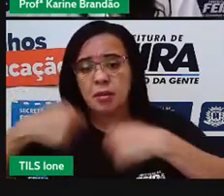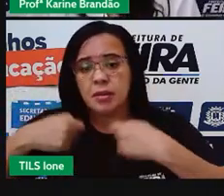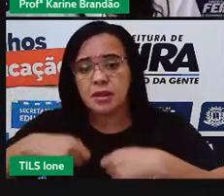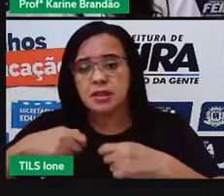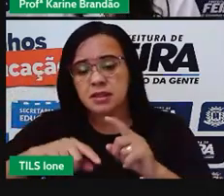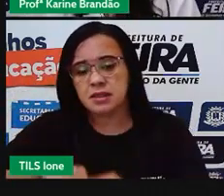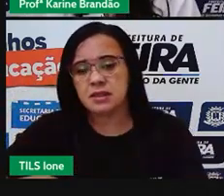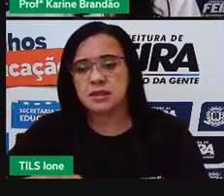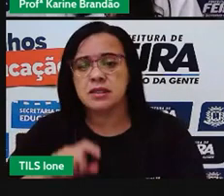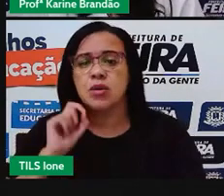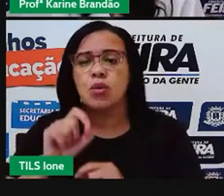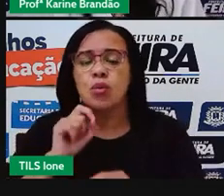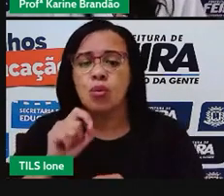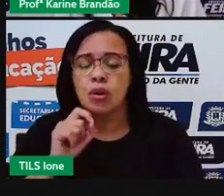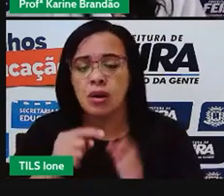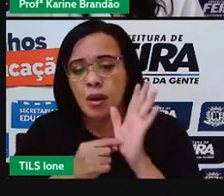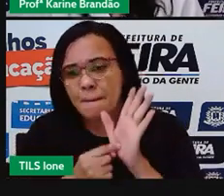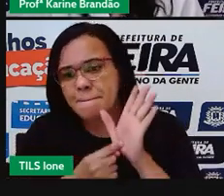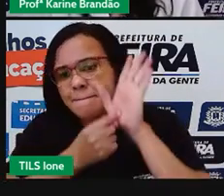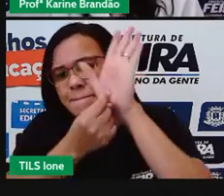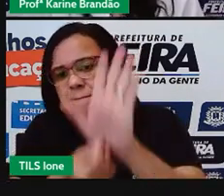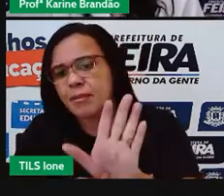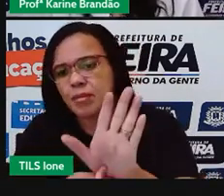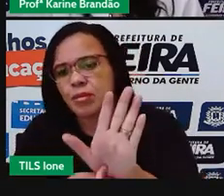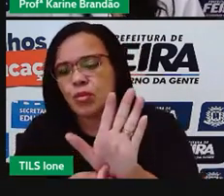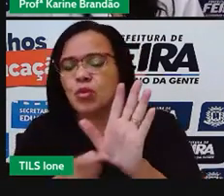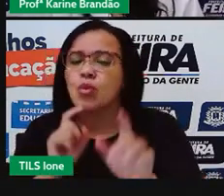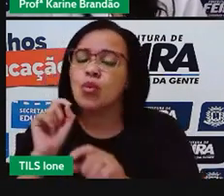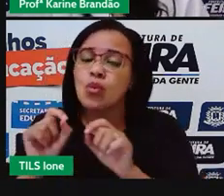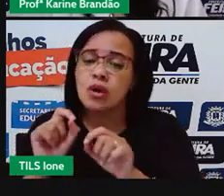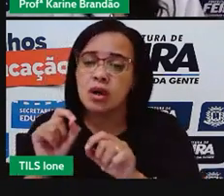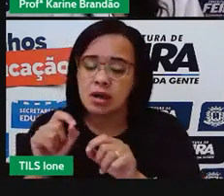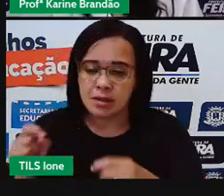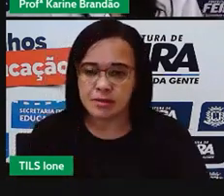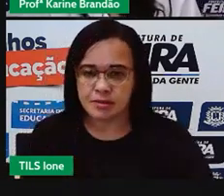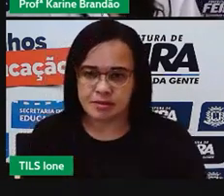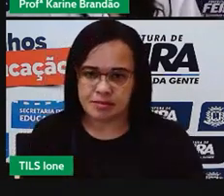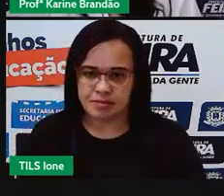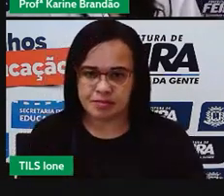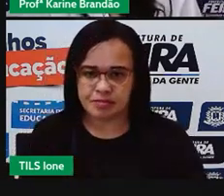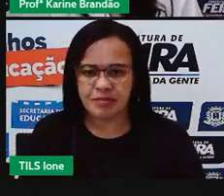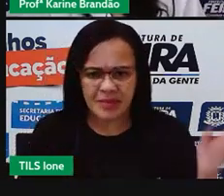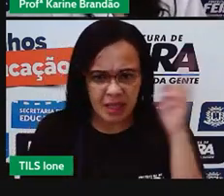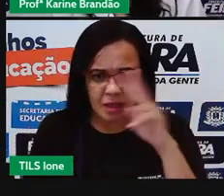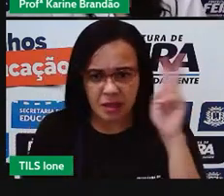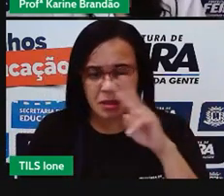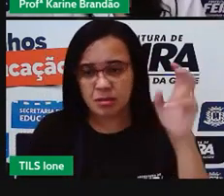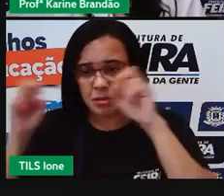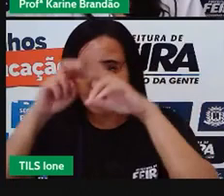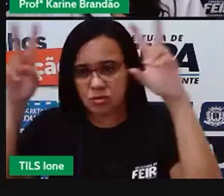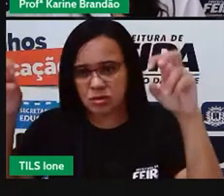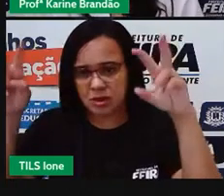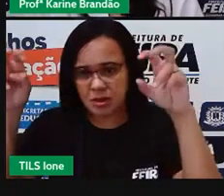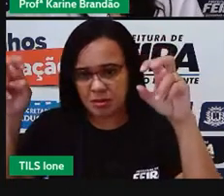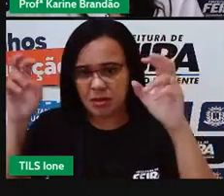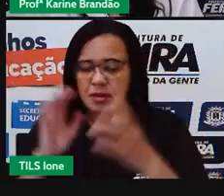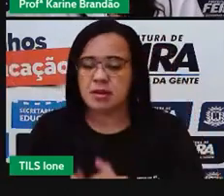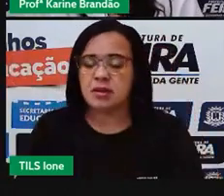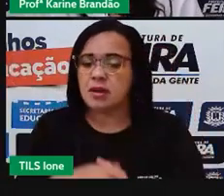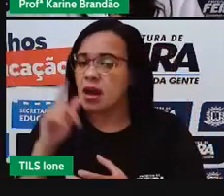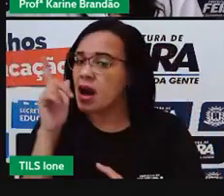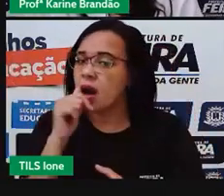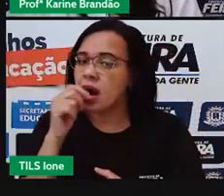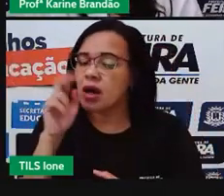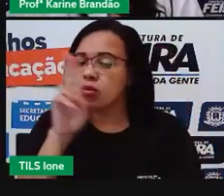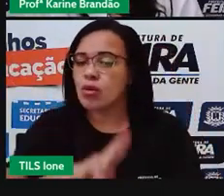o consumo de água. E olha bem, a gente estava falando de quê? Qual é tema da nossa aula? A água e o consumo